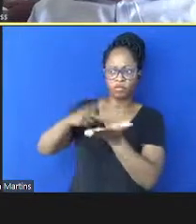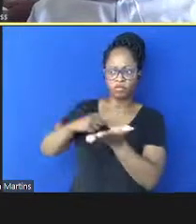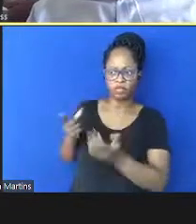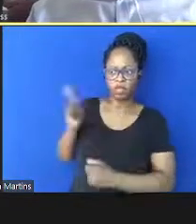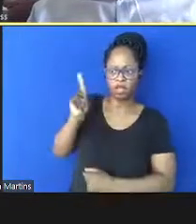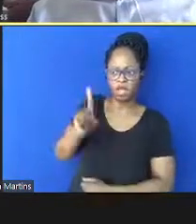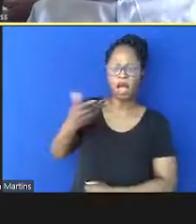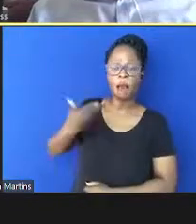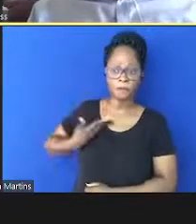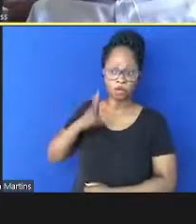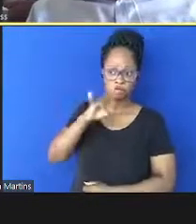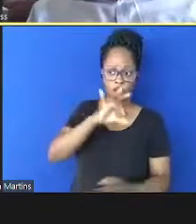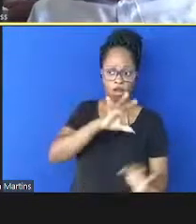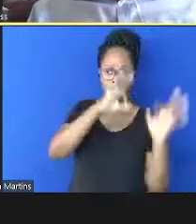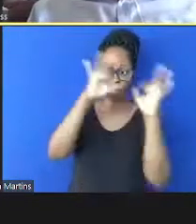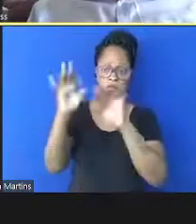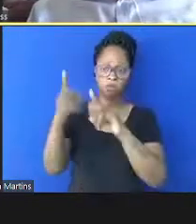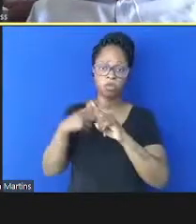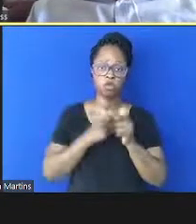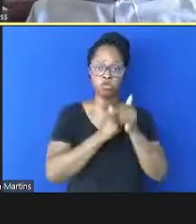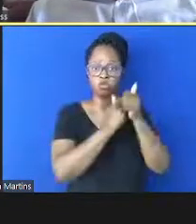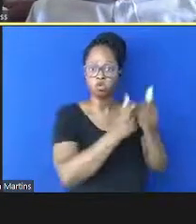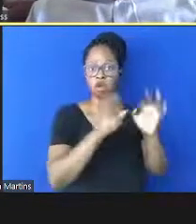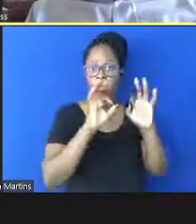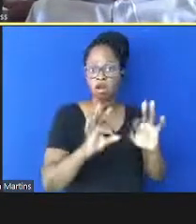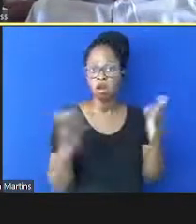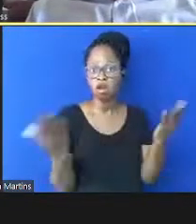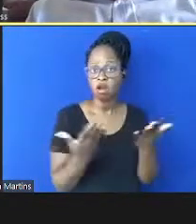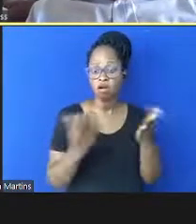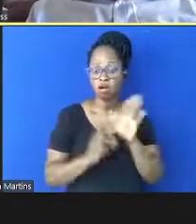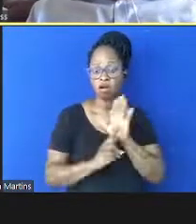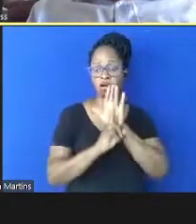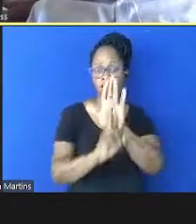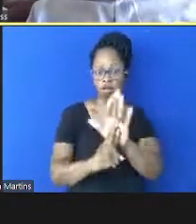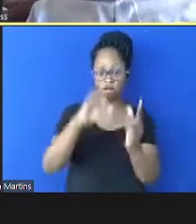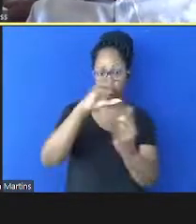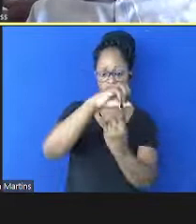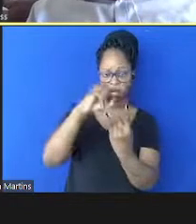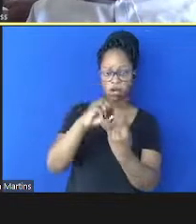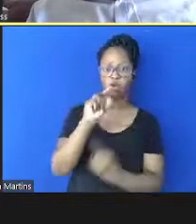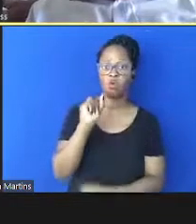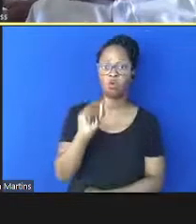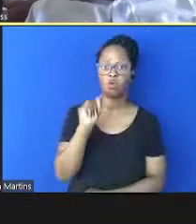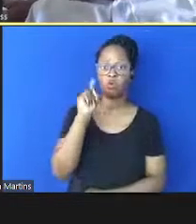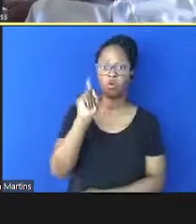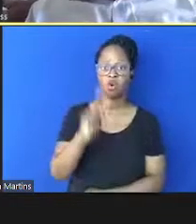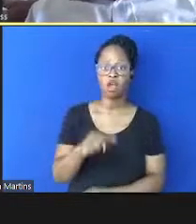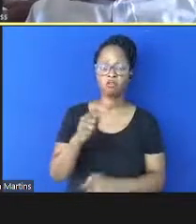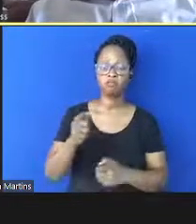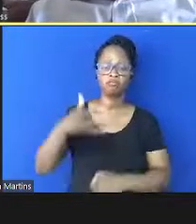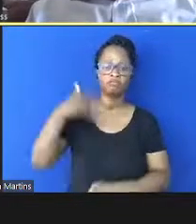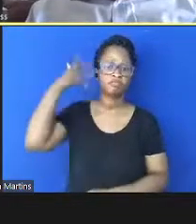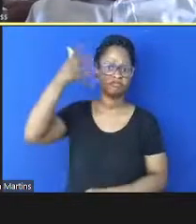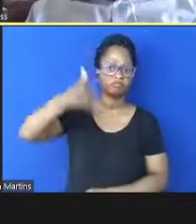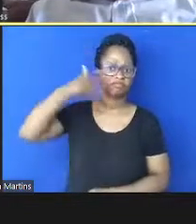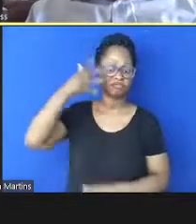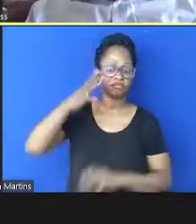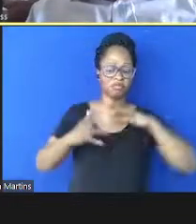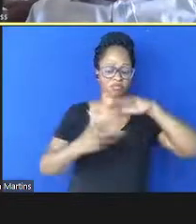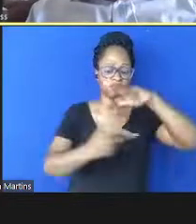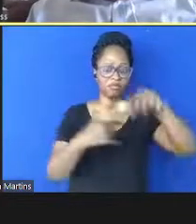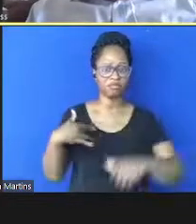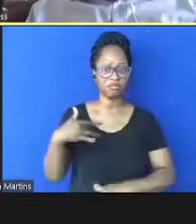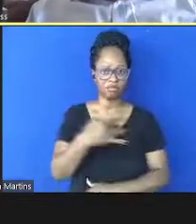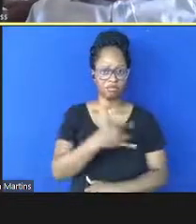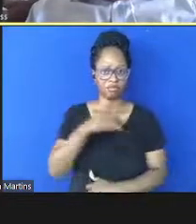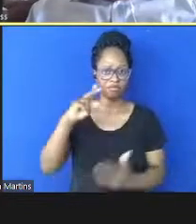acompanhar, porque eu estou acompanhando exatamente, representando a Fundação Oswaldo Cruz, a Assembleia Mundial da Saúde, sessão extraordinária,